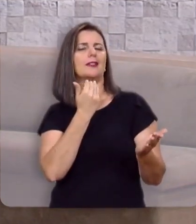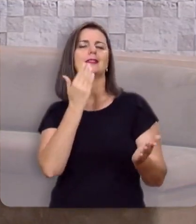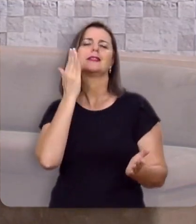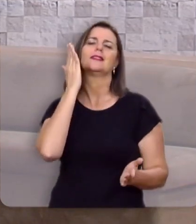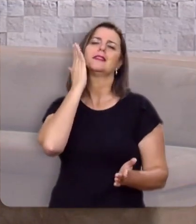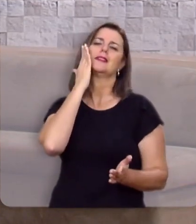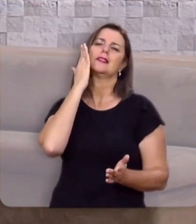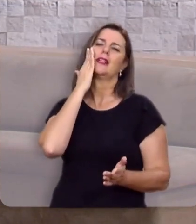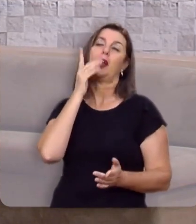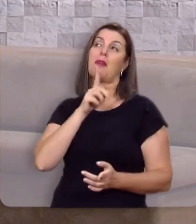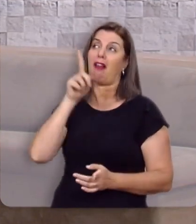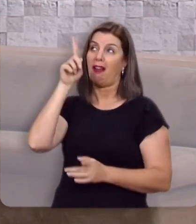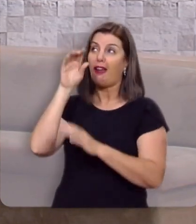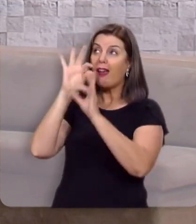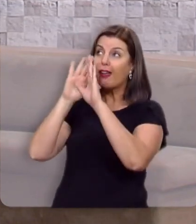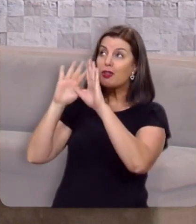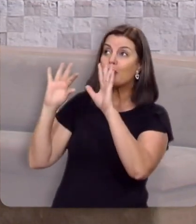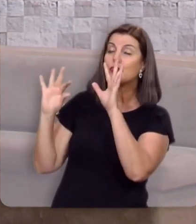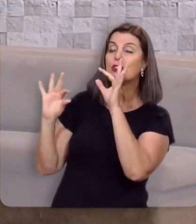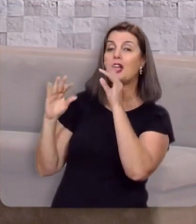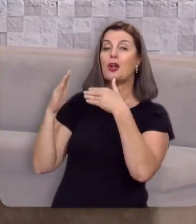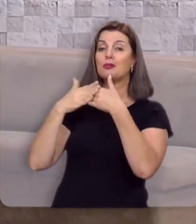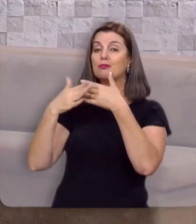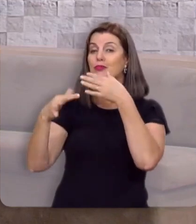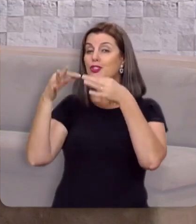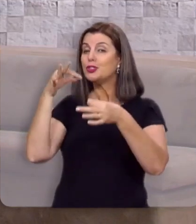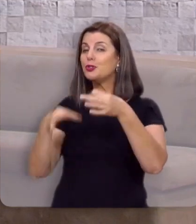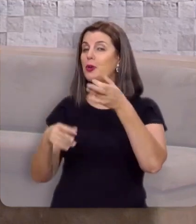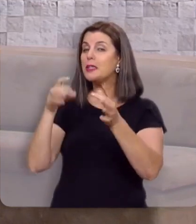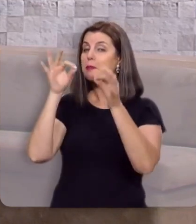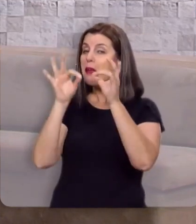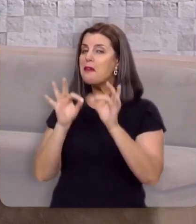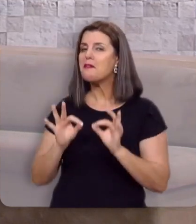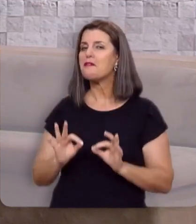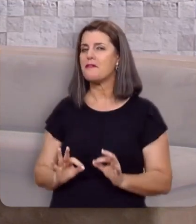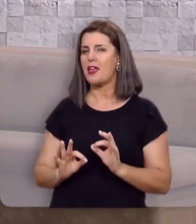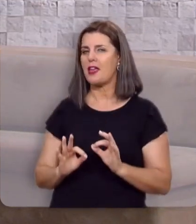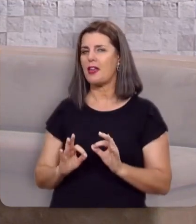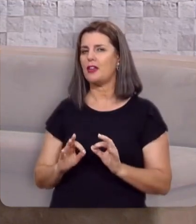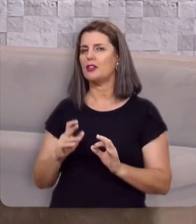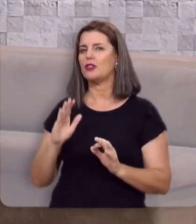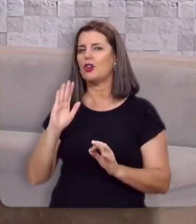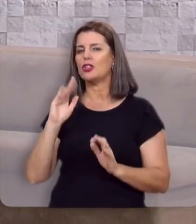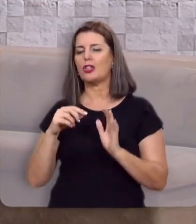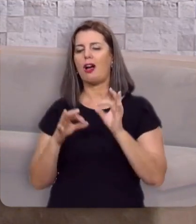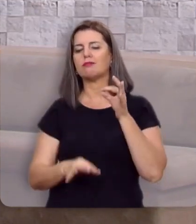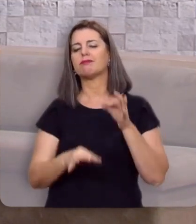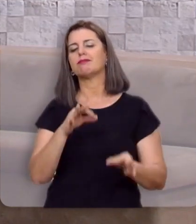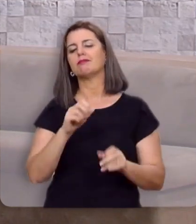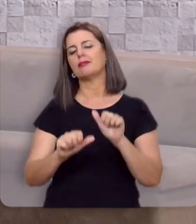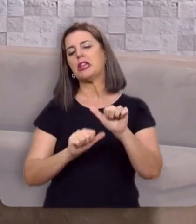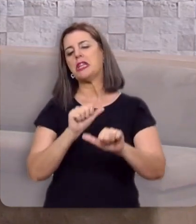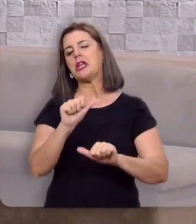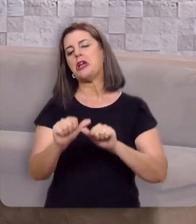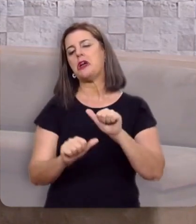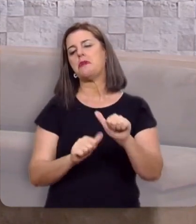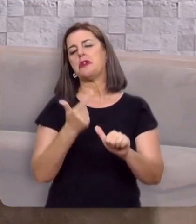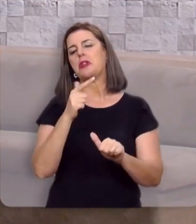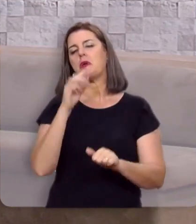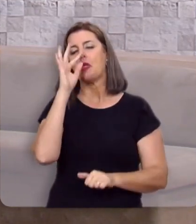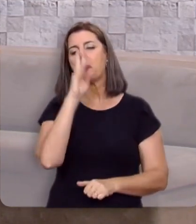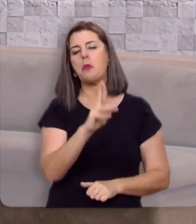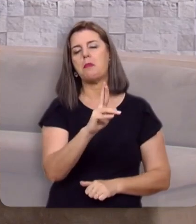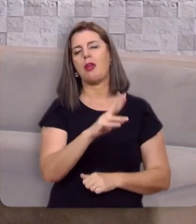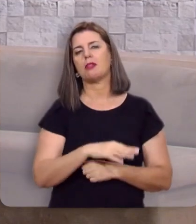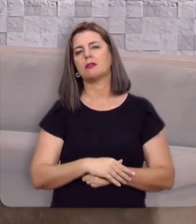ele sabe que o reto juiz, diante quem ele todos vão comparecer, já o justificou, não tem